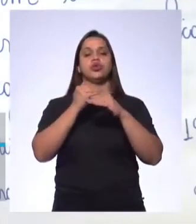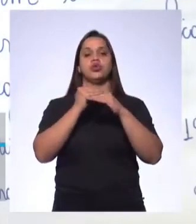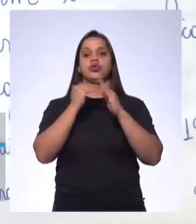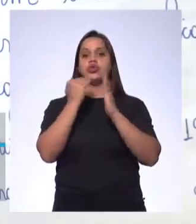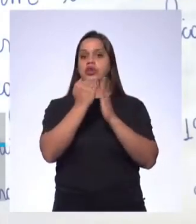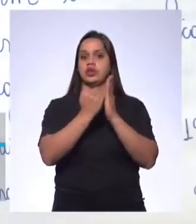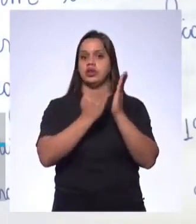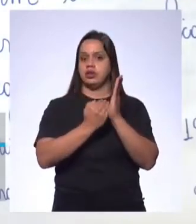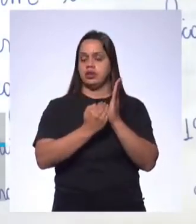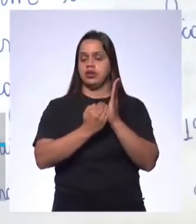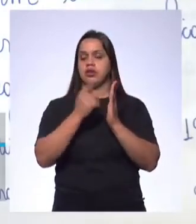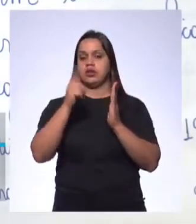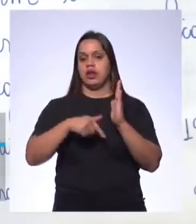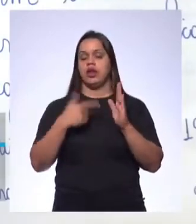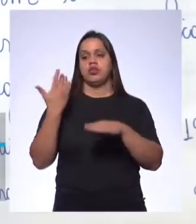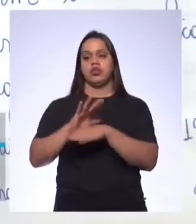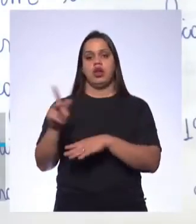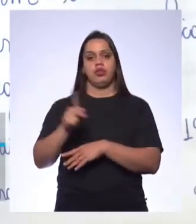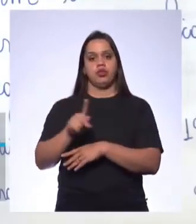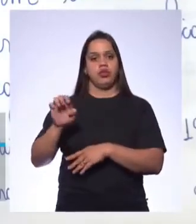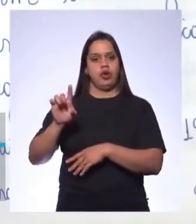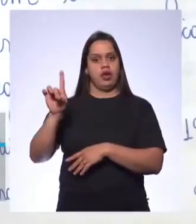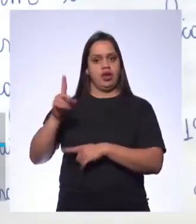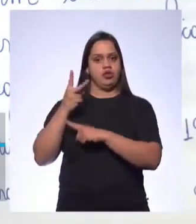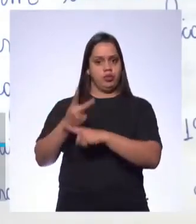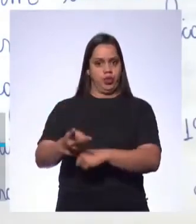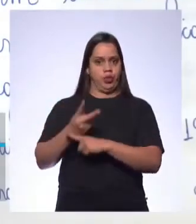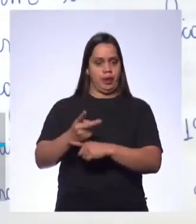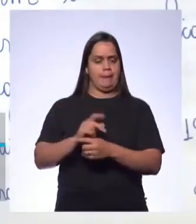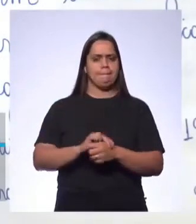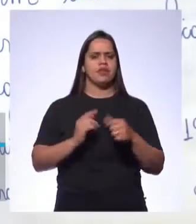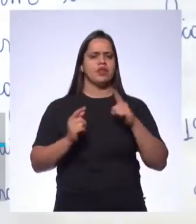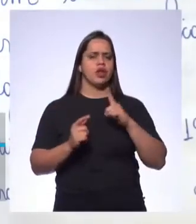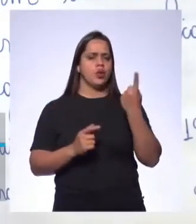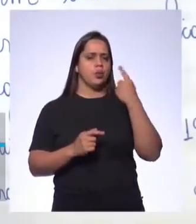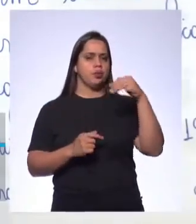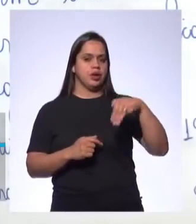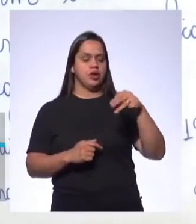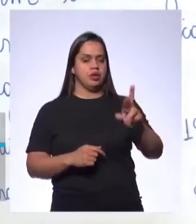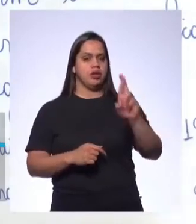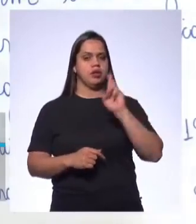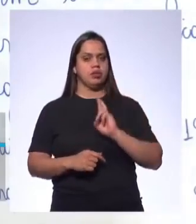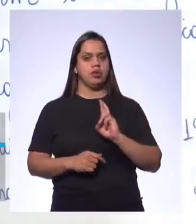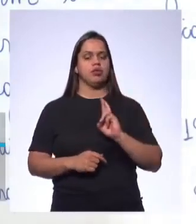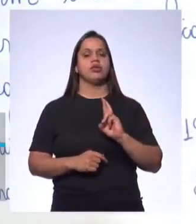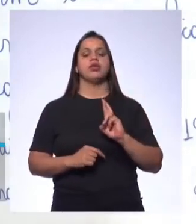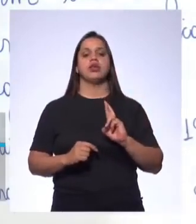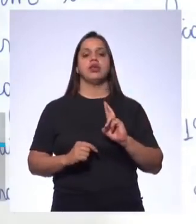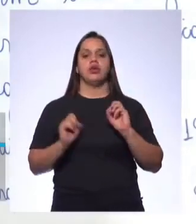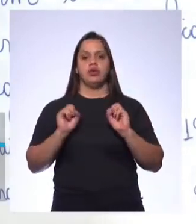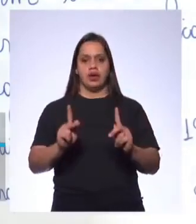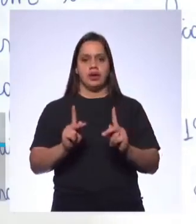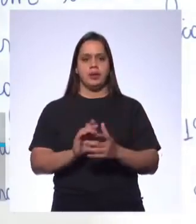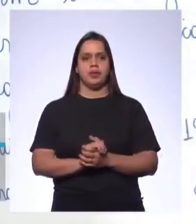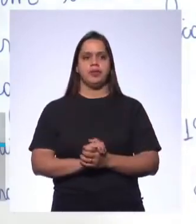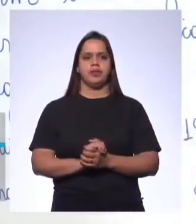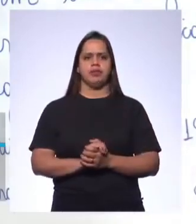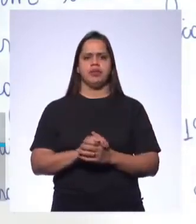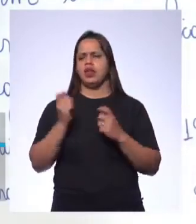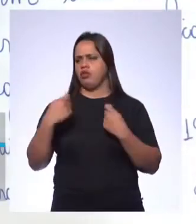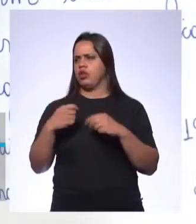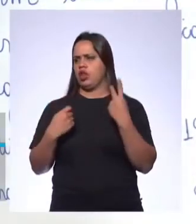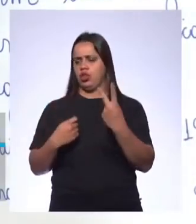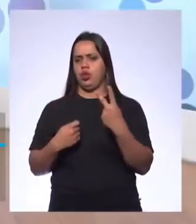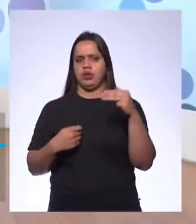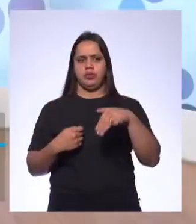professor Ed, tá? E vocês terão um minutinho para vocês responderem isso, ok? Ou não, vou dar dois.